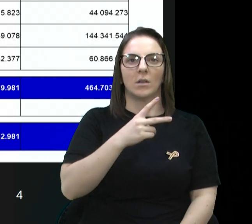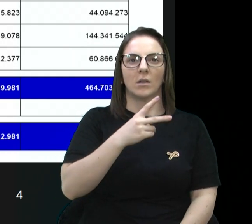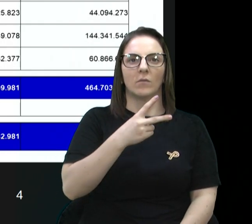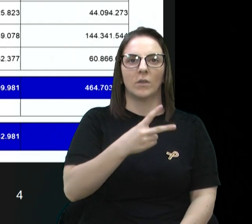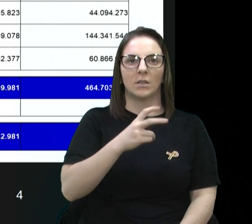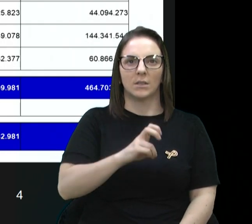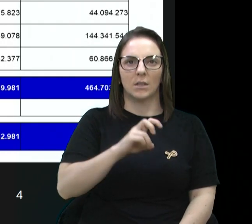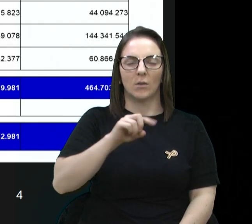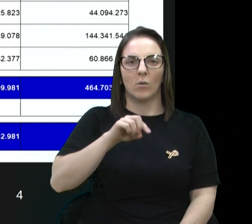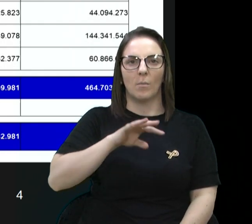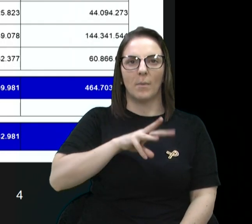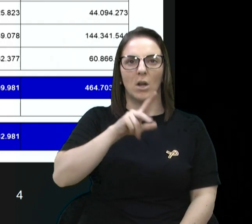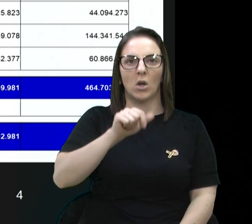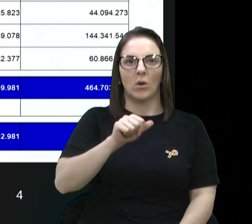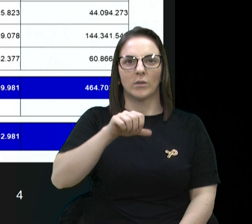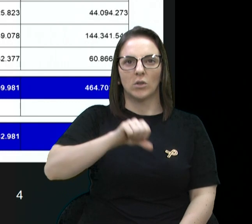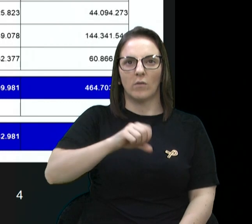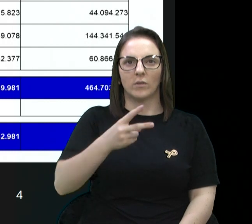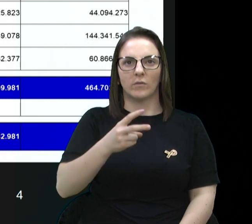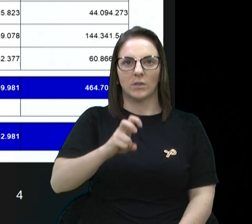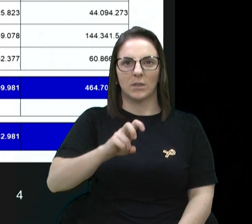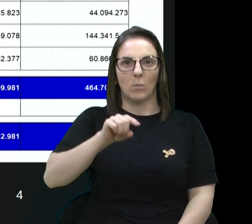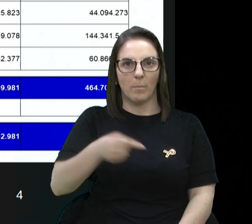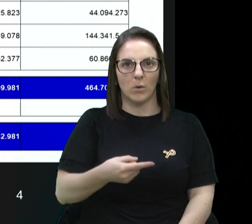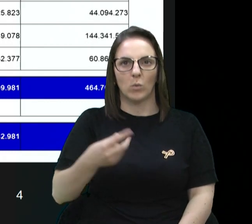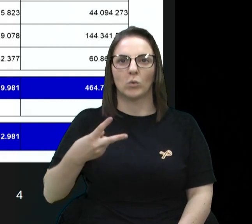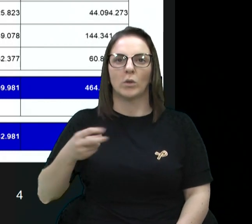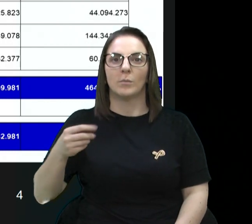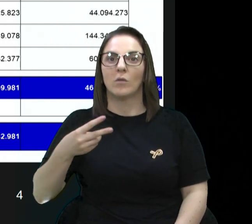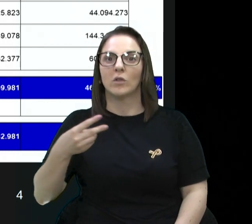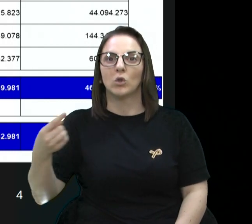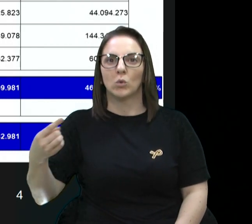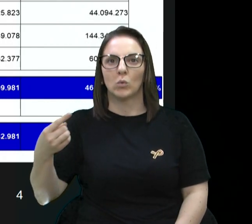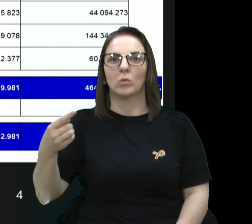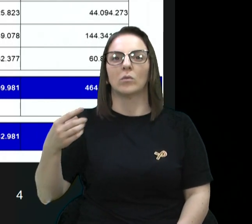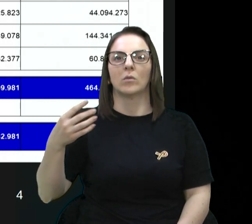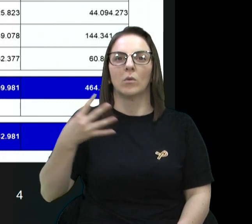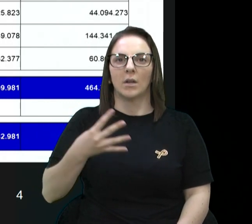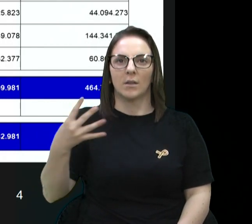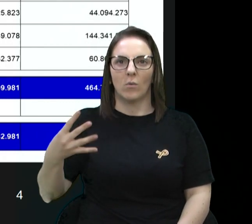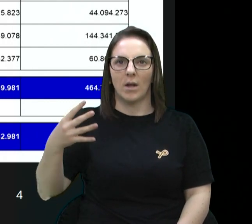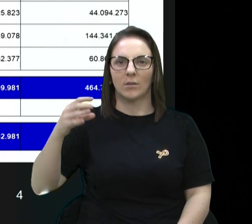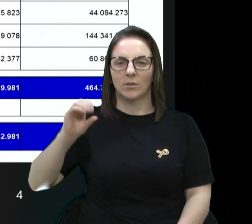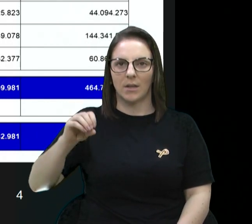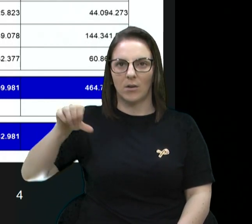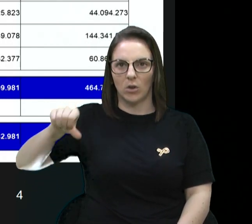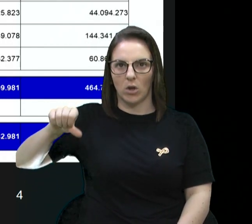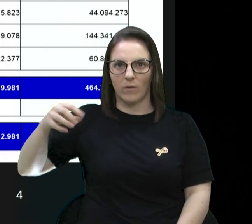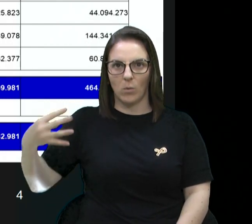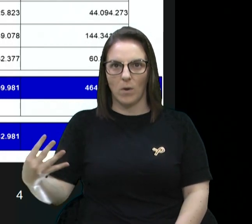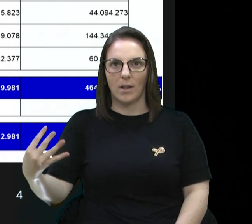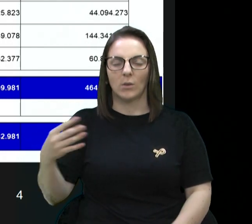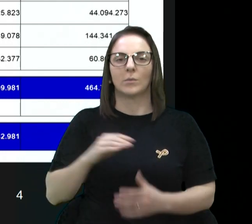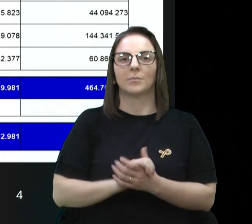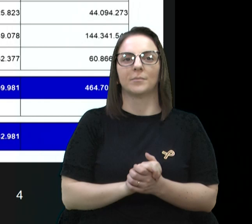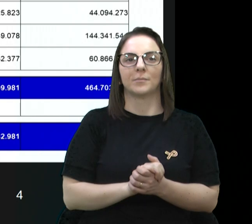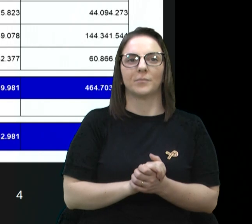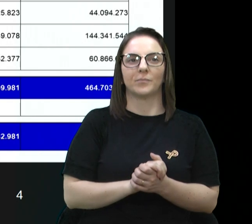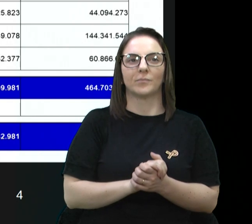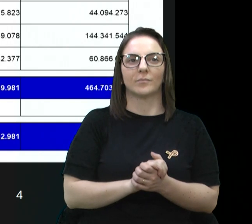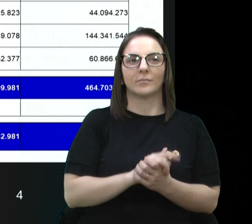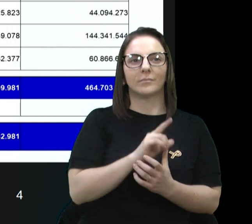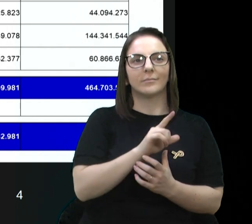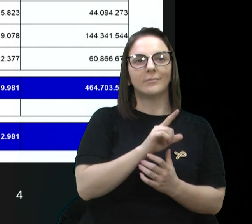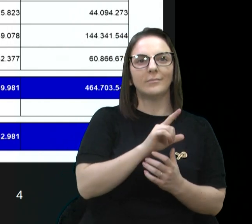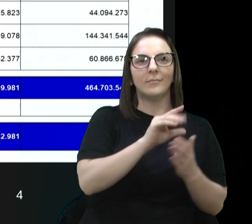2021, 44.094 Receitas com ISS,